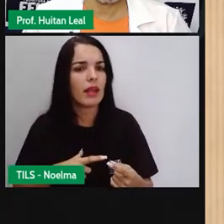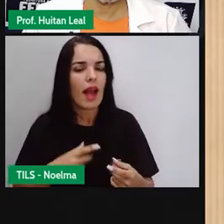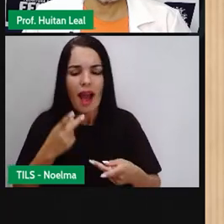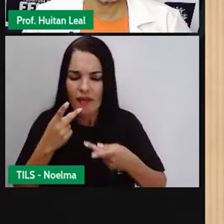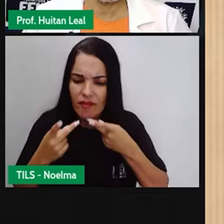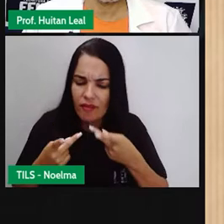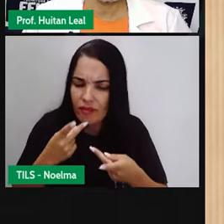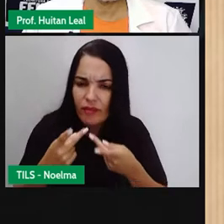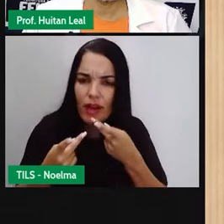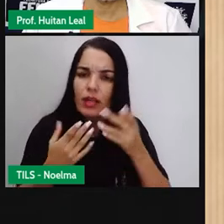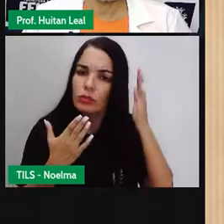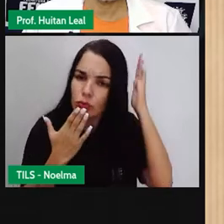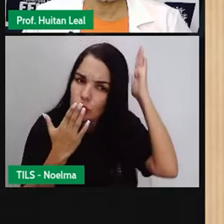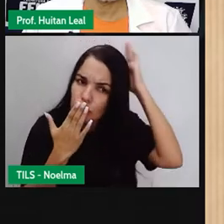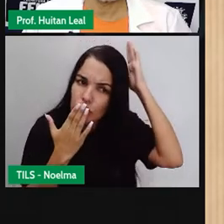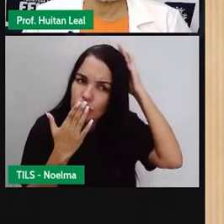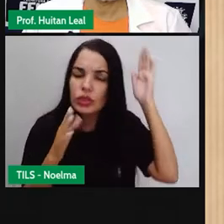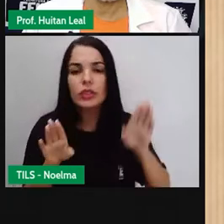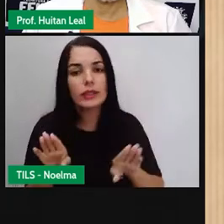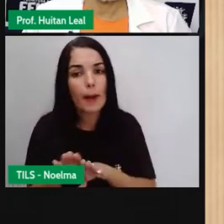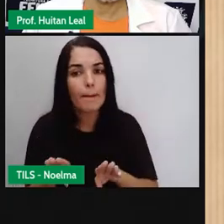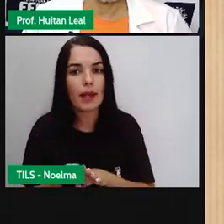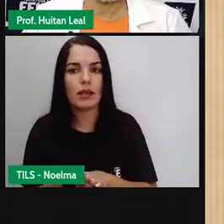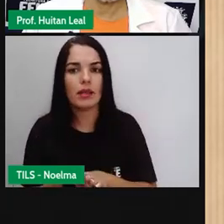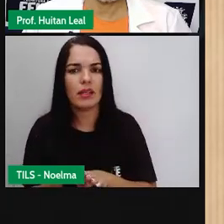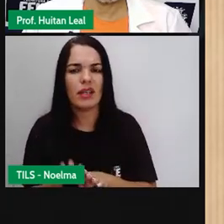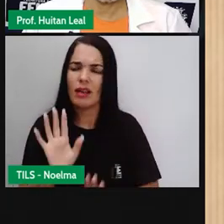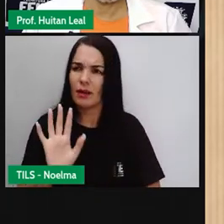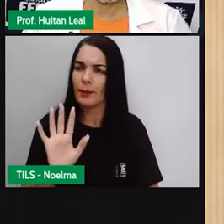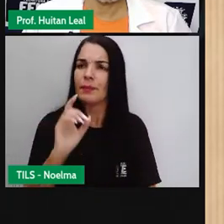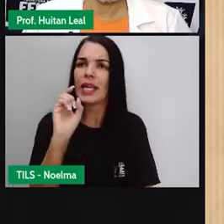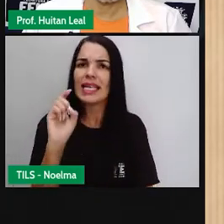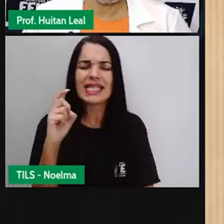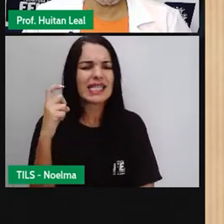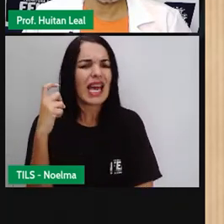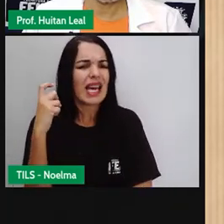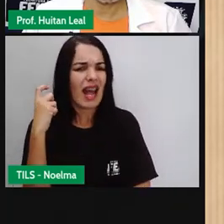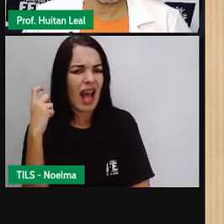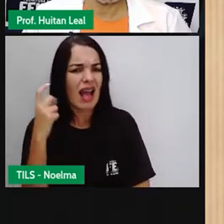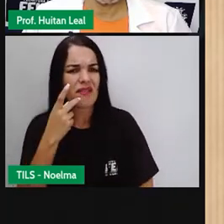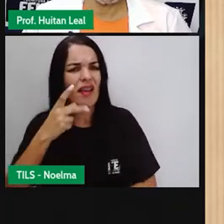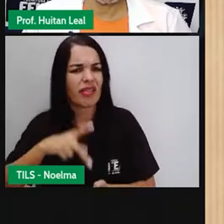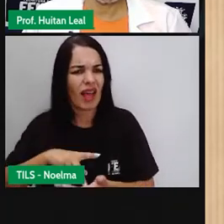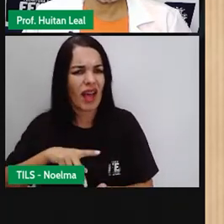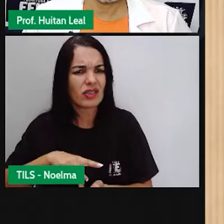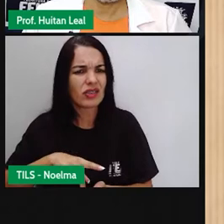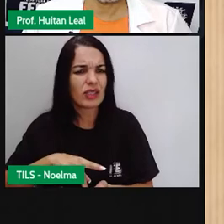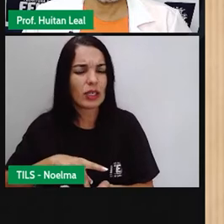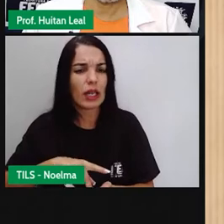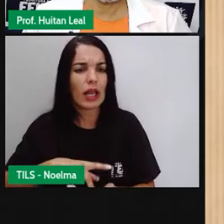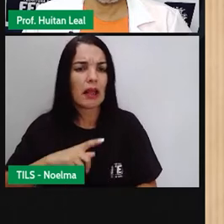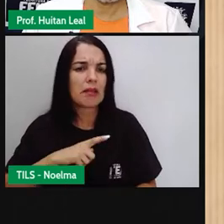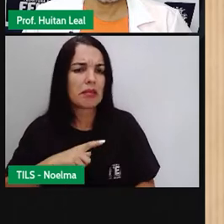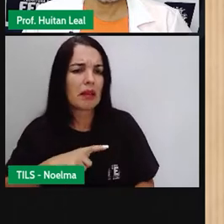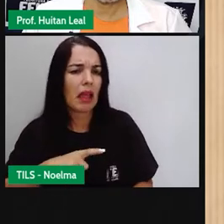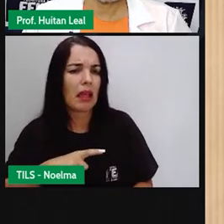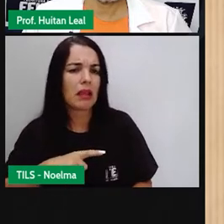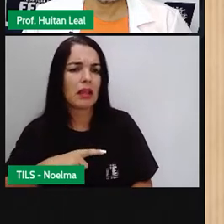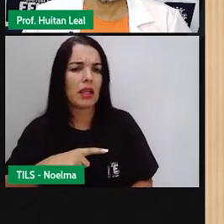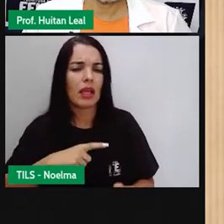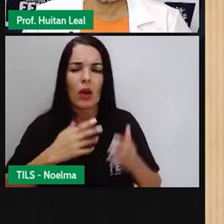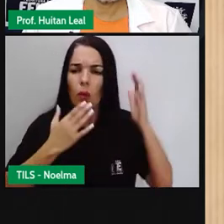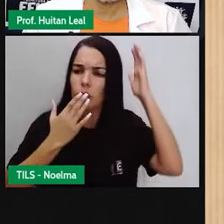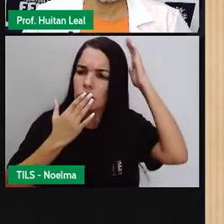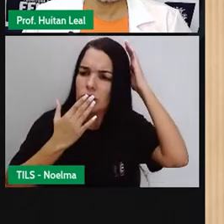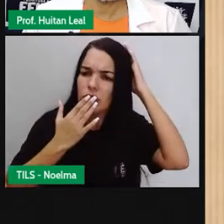eles são aquilo que muitas vezes nós vemos em livros de dados? aquelas pessoas que ainda estão na